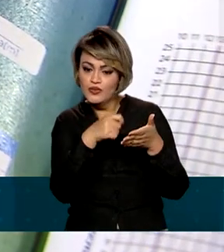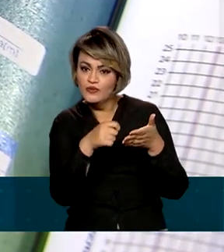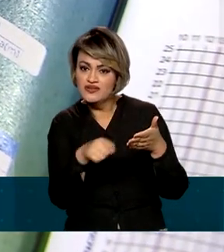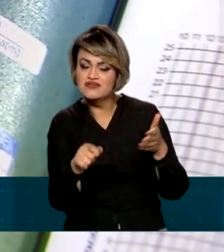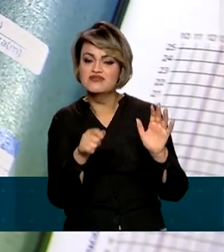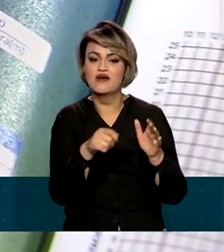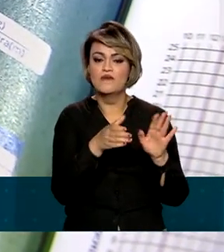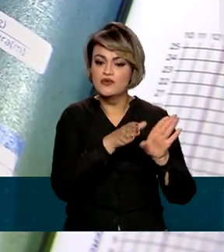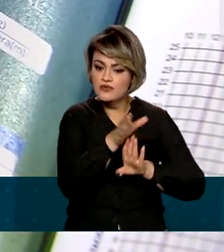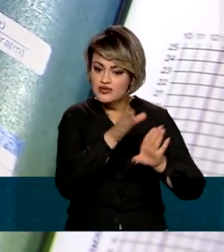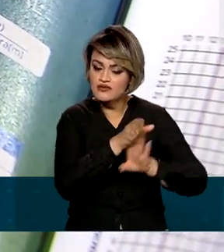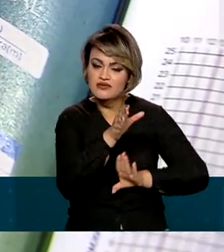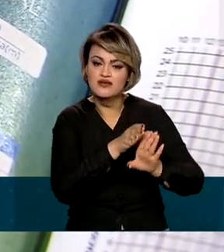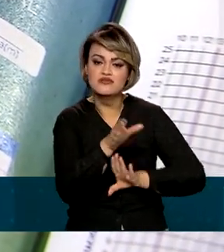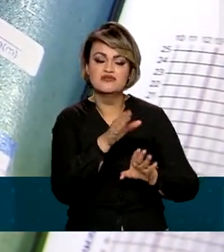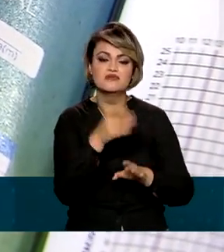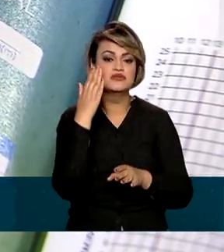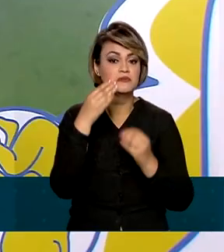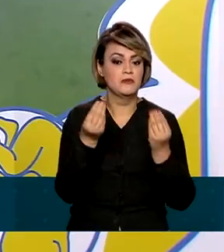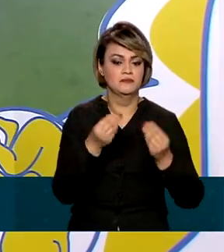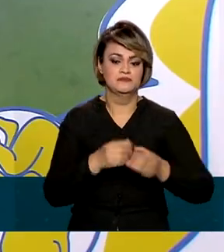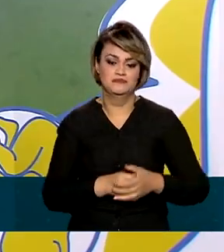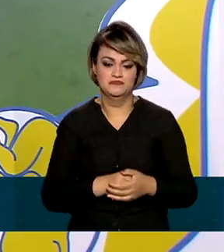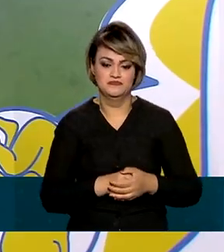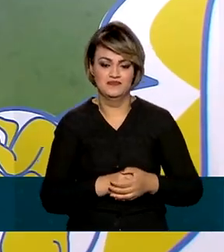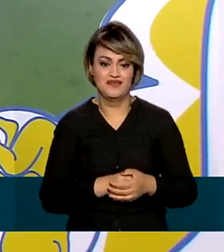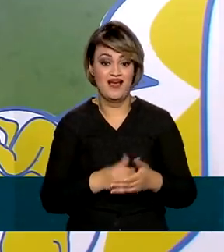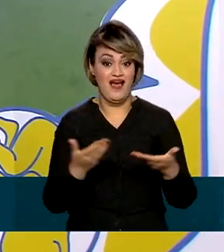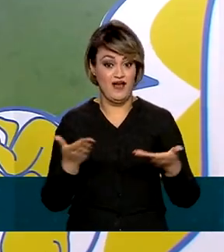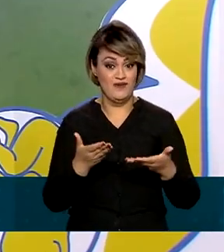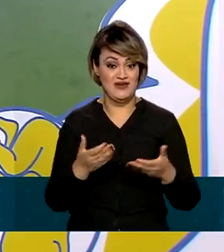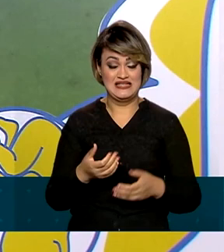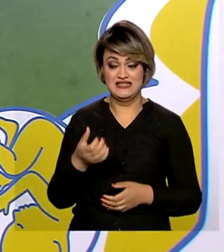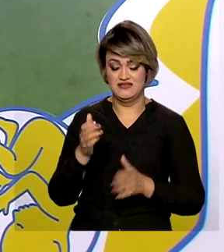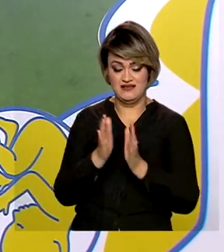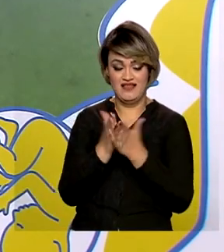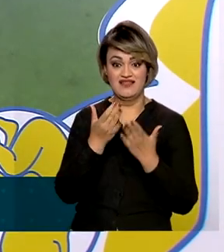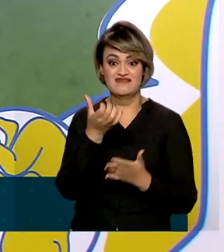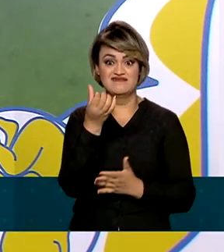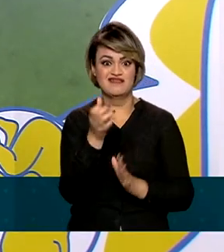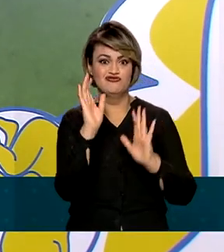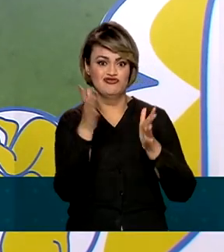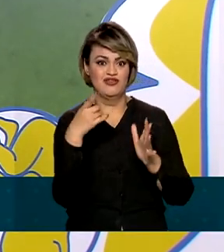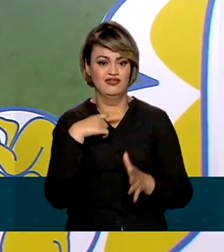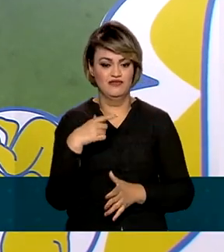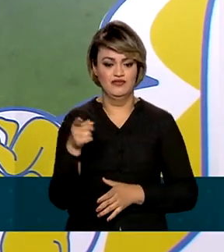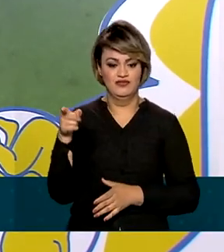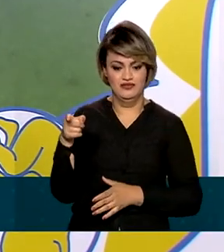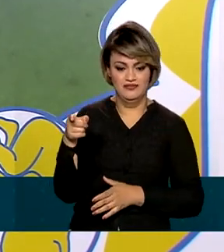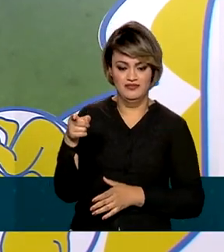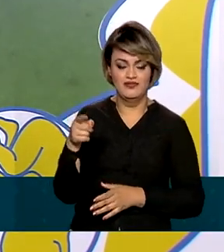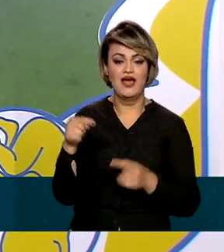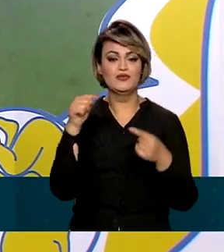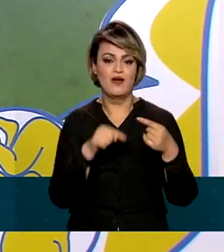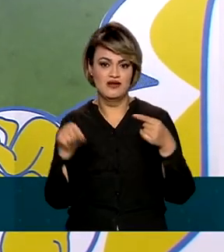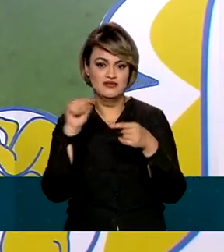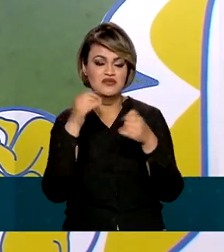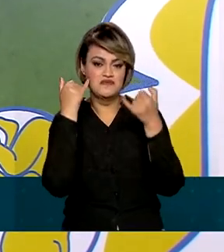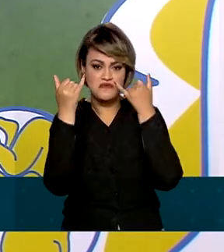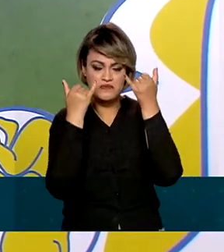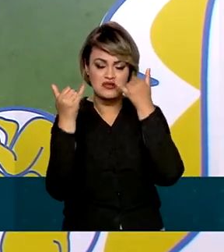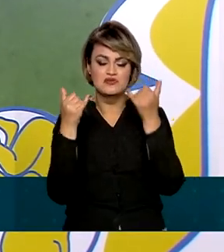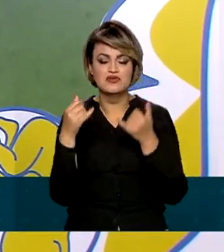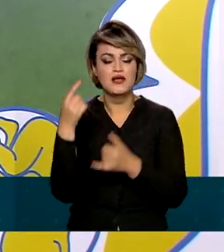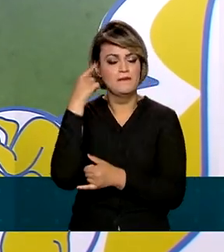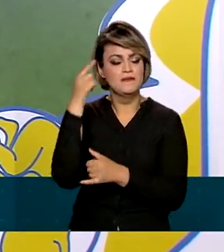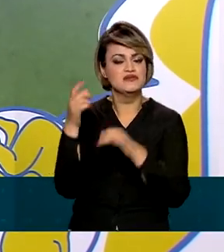orientações dos profissionais de saúde. Agora, a sexta edição da Caderneta da Gestante passou por atualizações, que